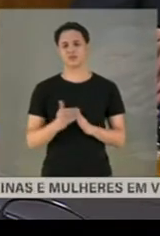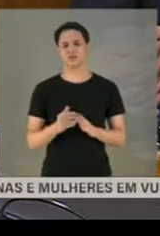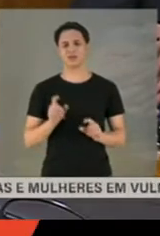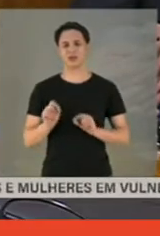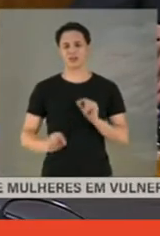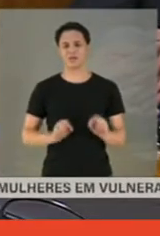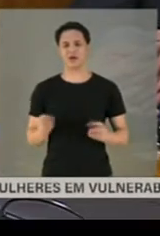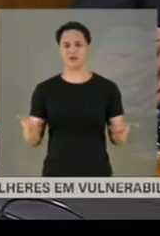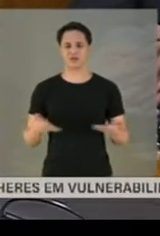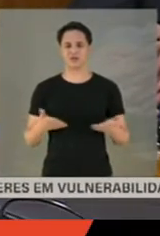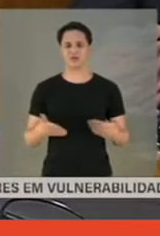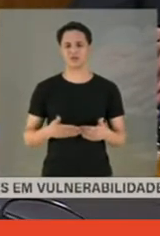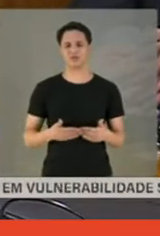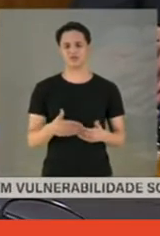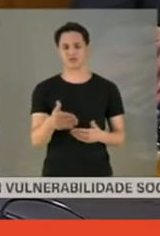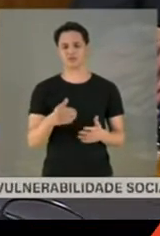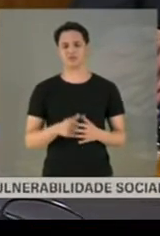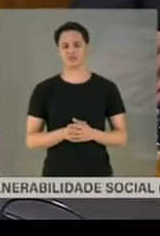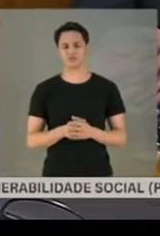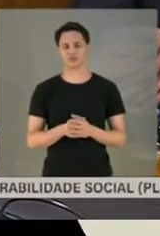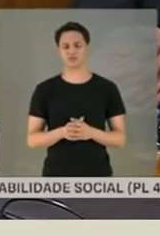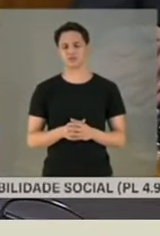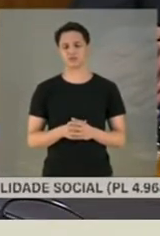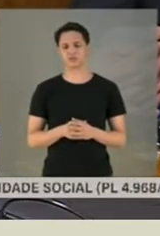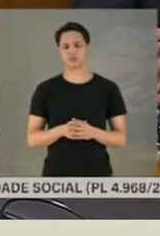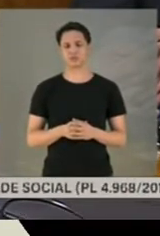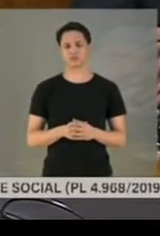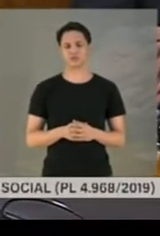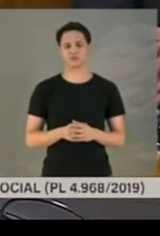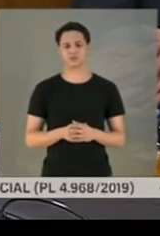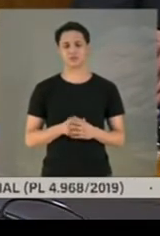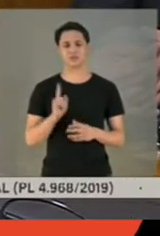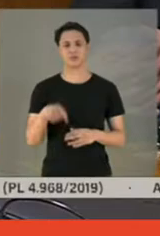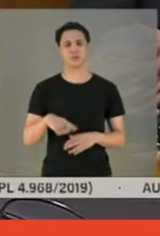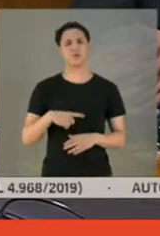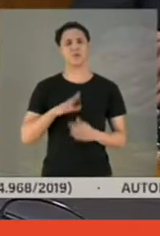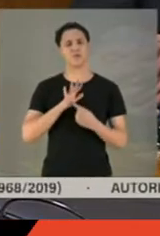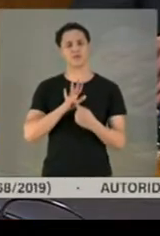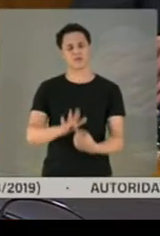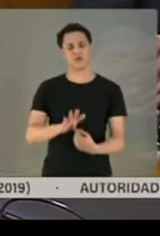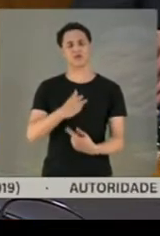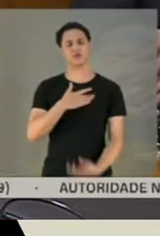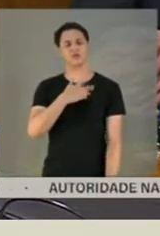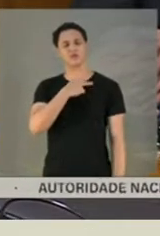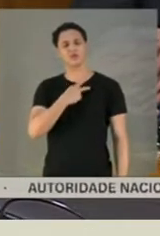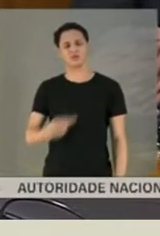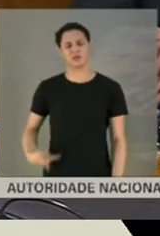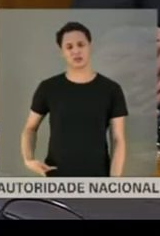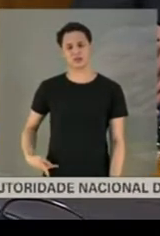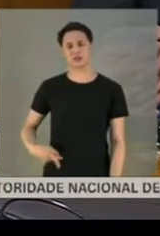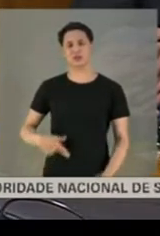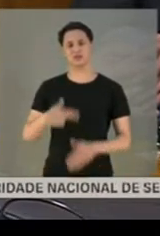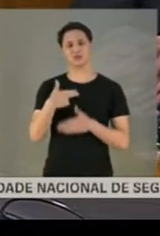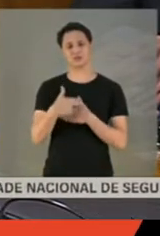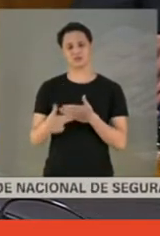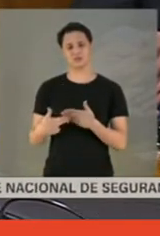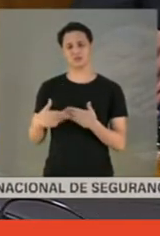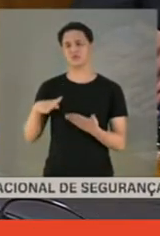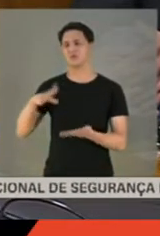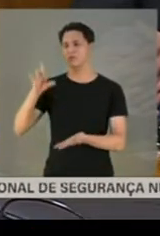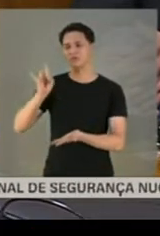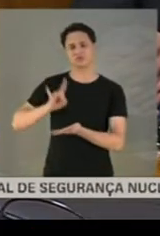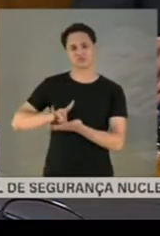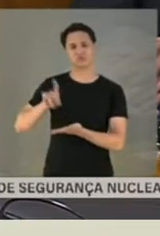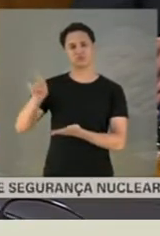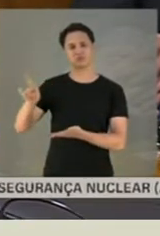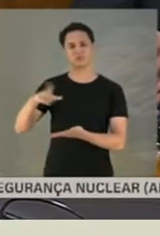determina, coloca que esse presidente da República efetivamente provocou